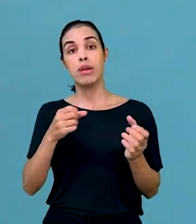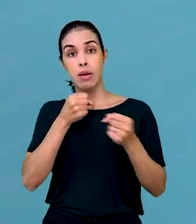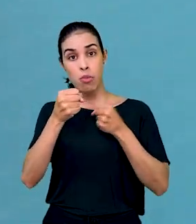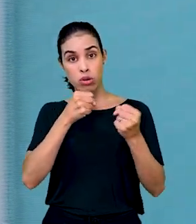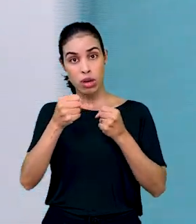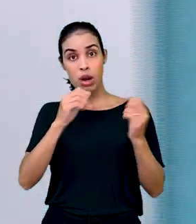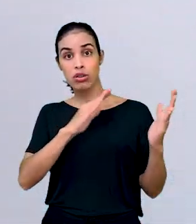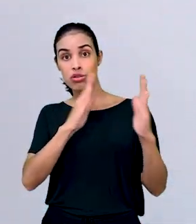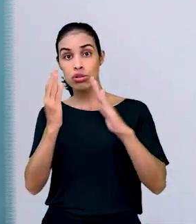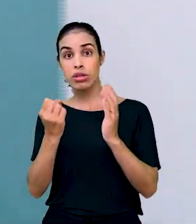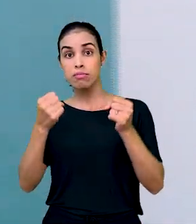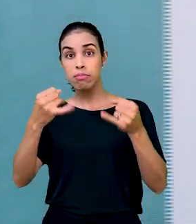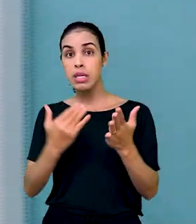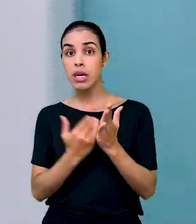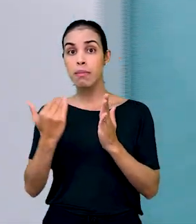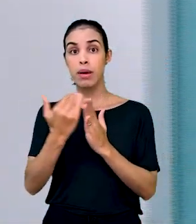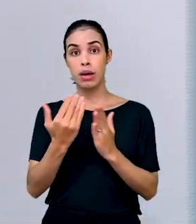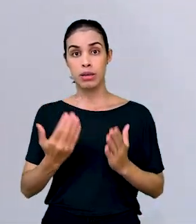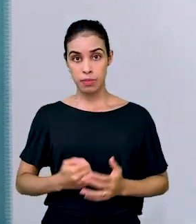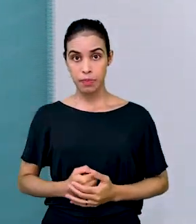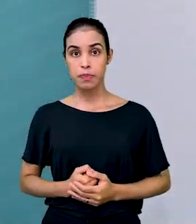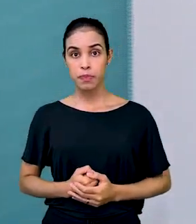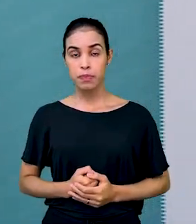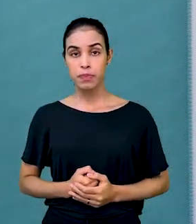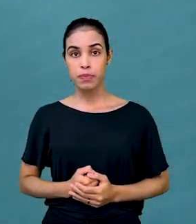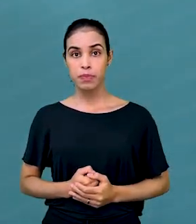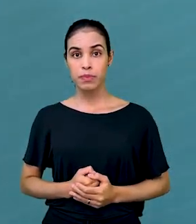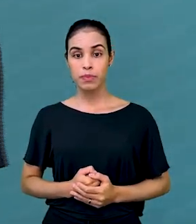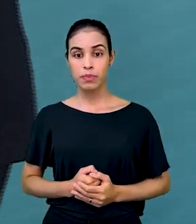é a repórter Larice de Paula. Oi Larice.